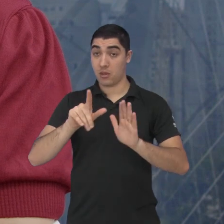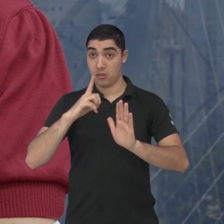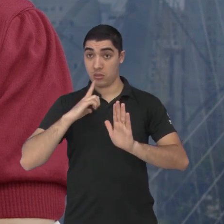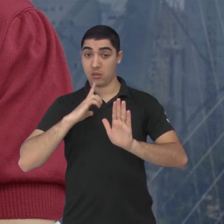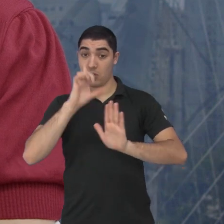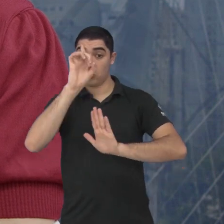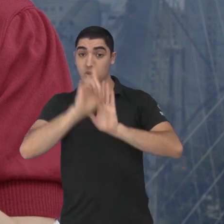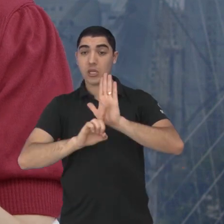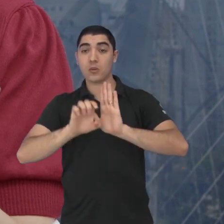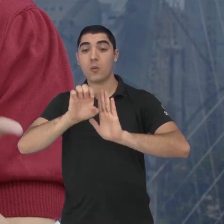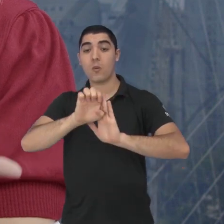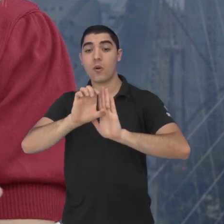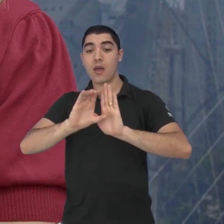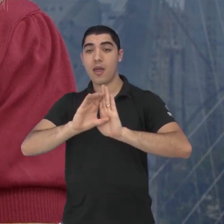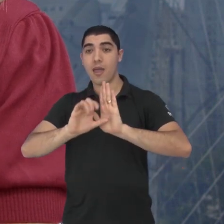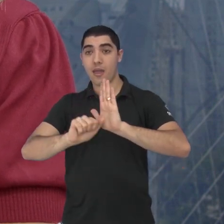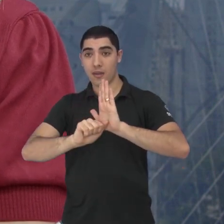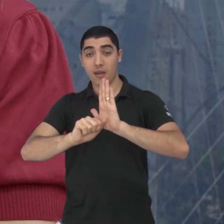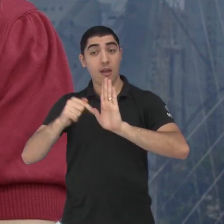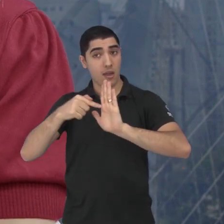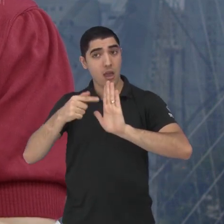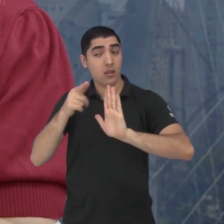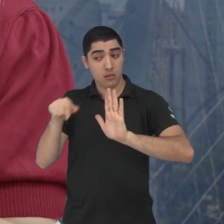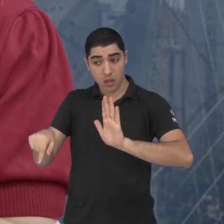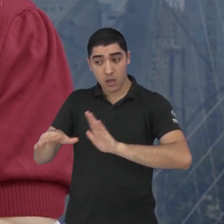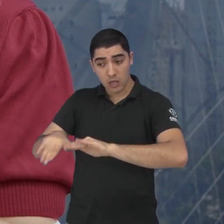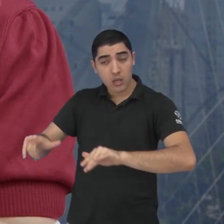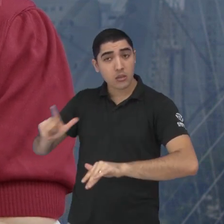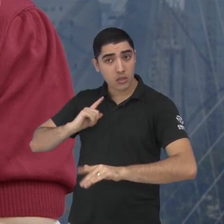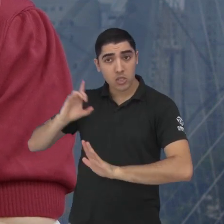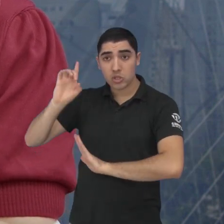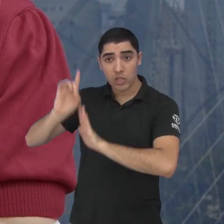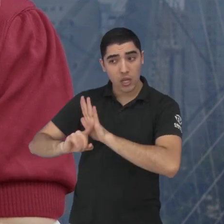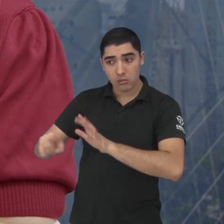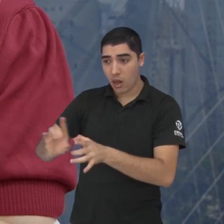ir e vir dessa criança e de qualquer ser humano né então